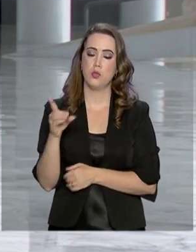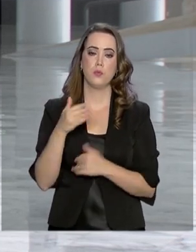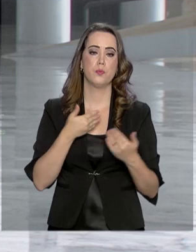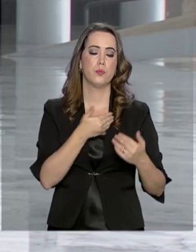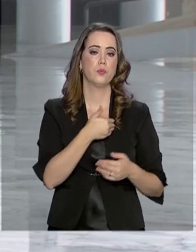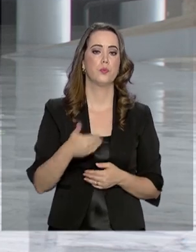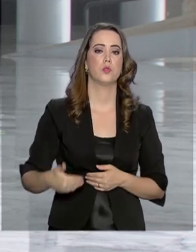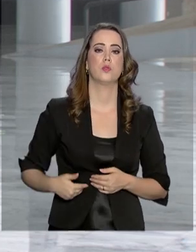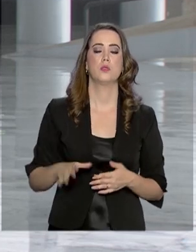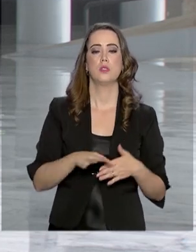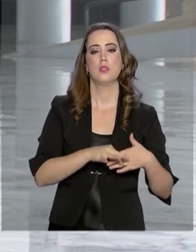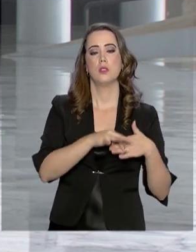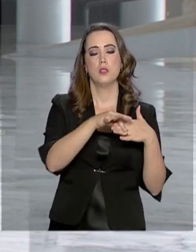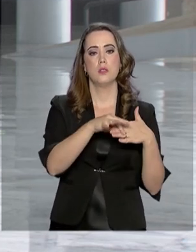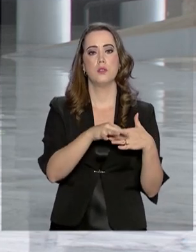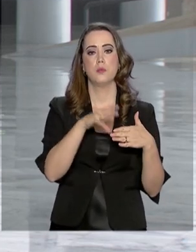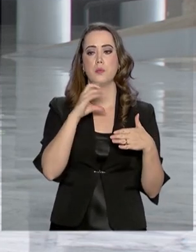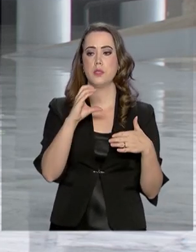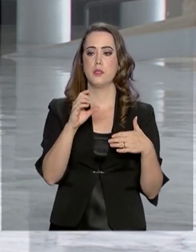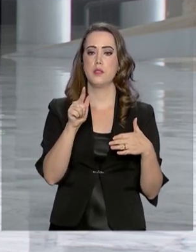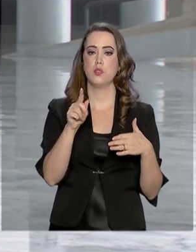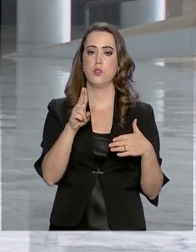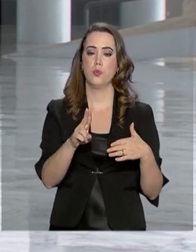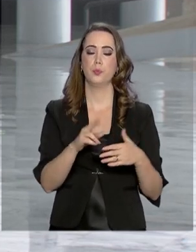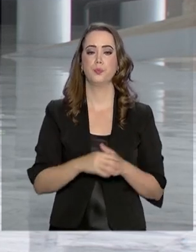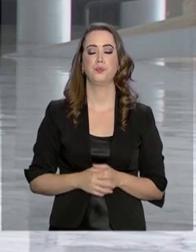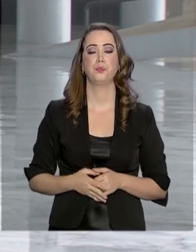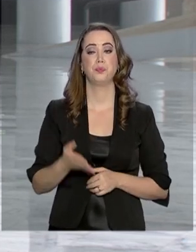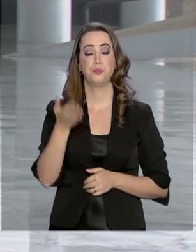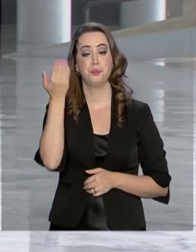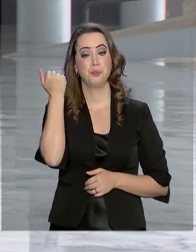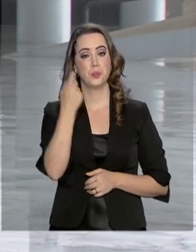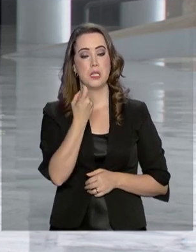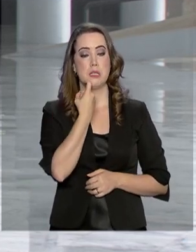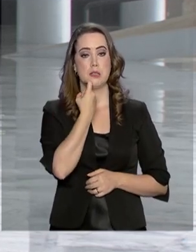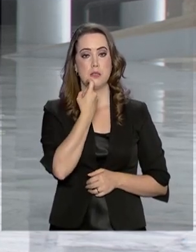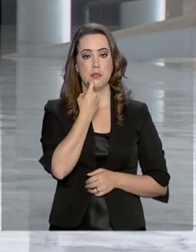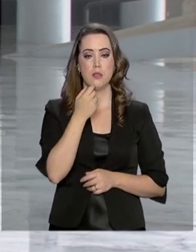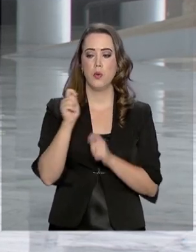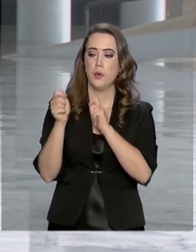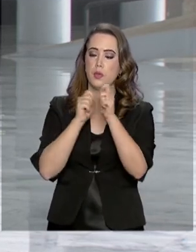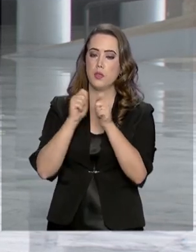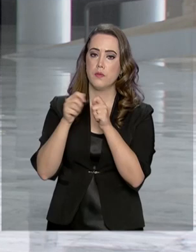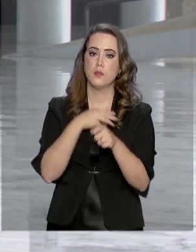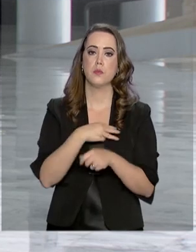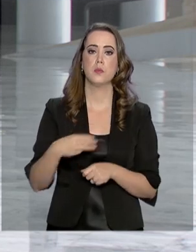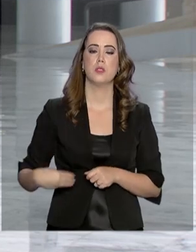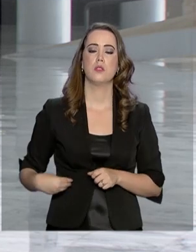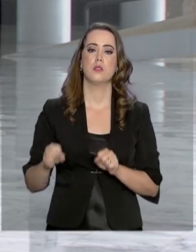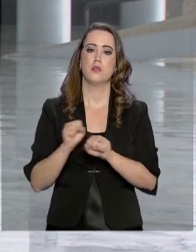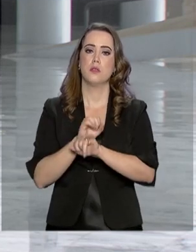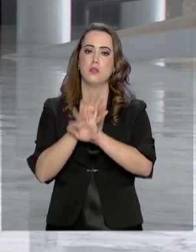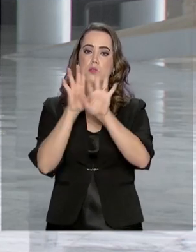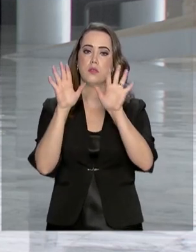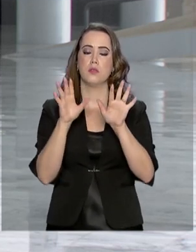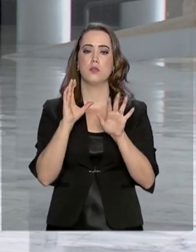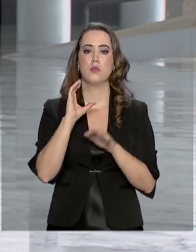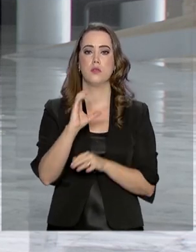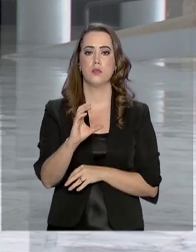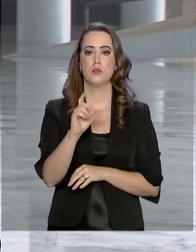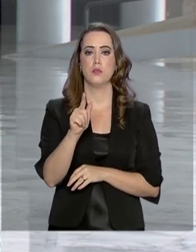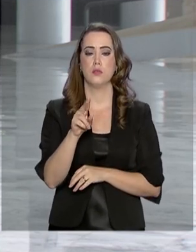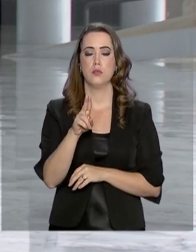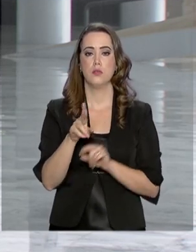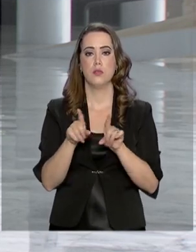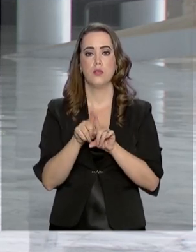responsabilidade da Controladoria Geral da União. Na última sexta-feira, eu entrevistei o ministro da Transparência e Controladoria Geral da